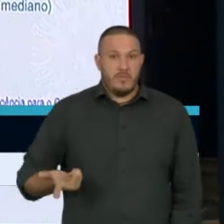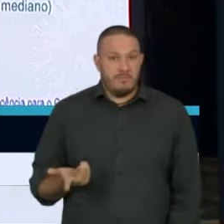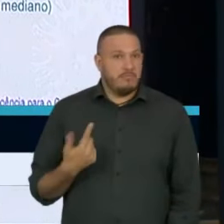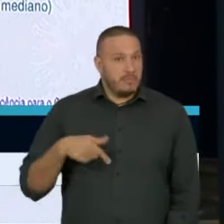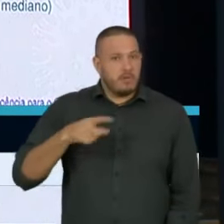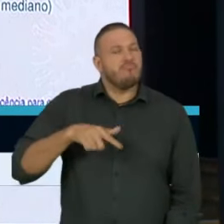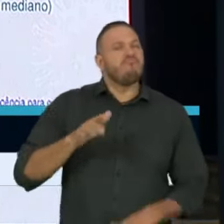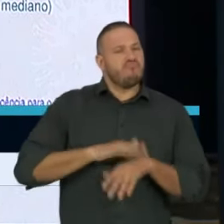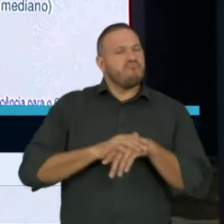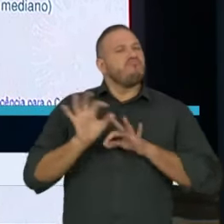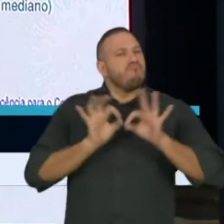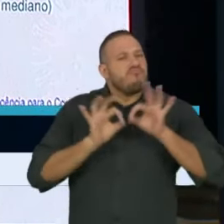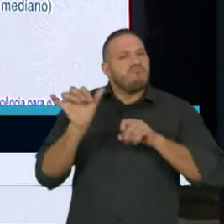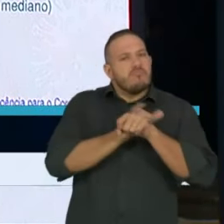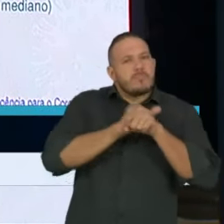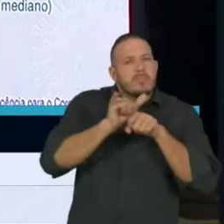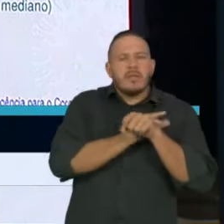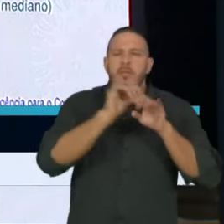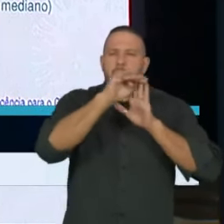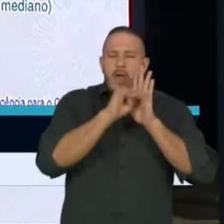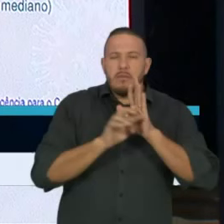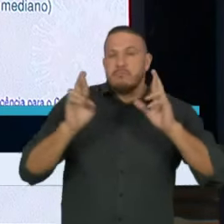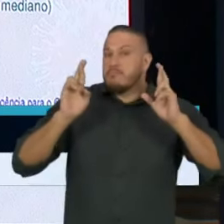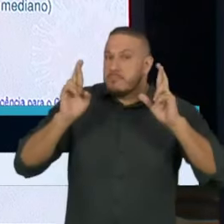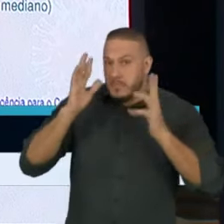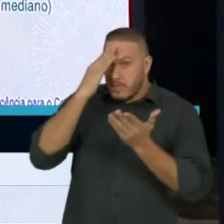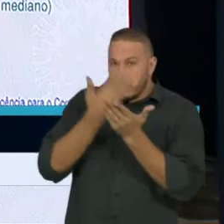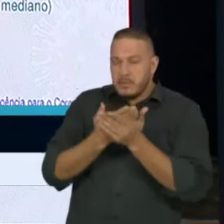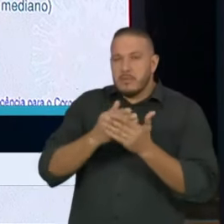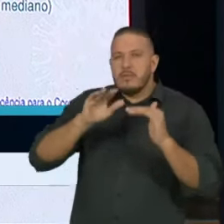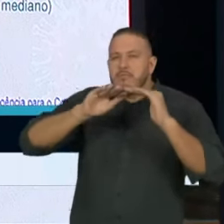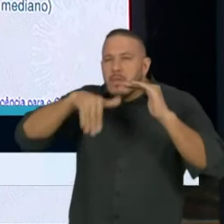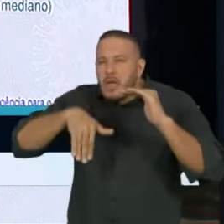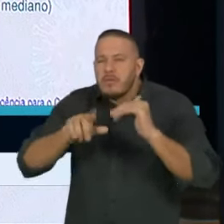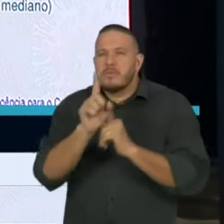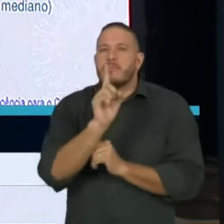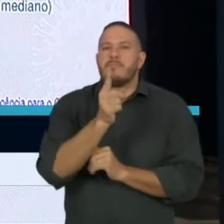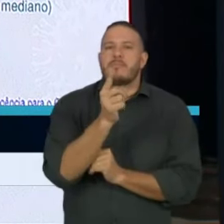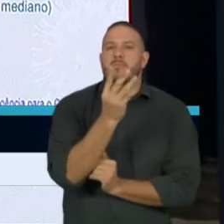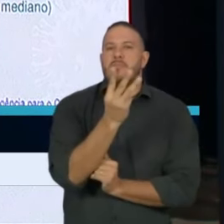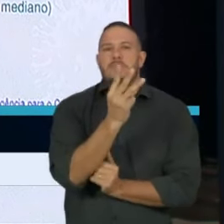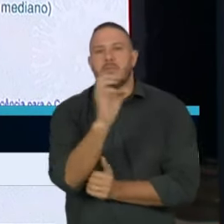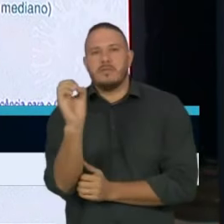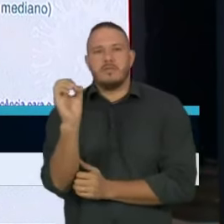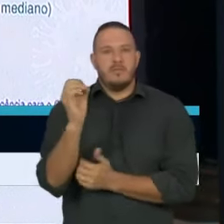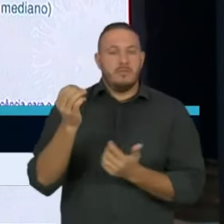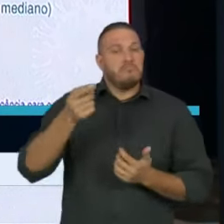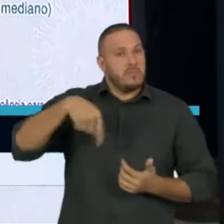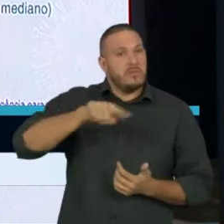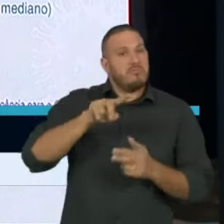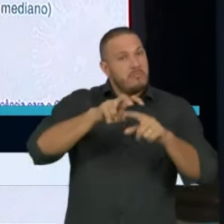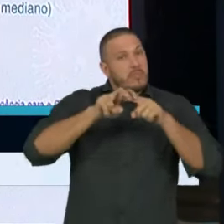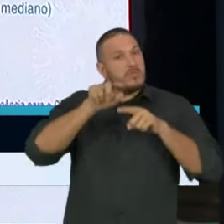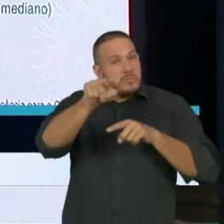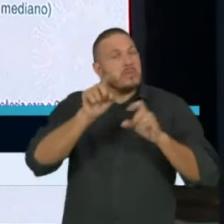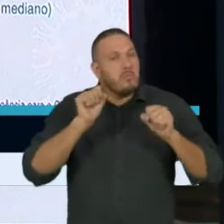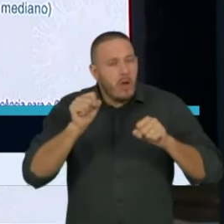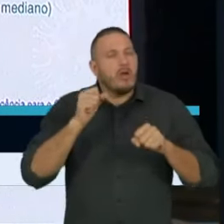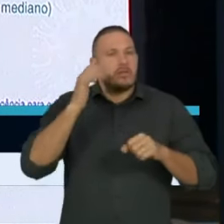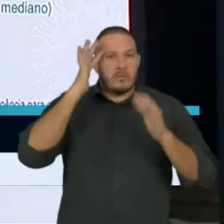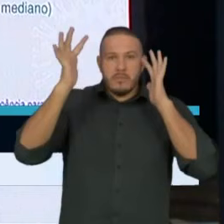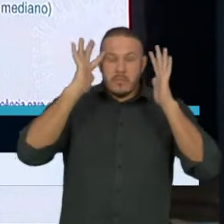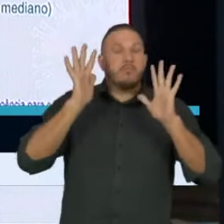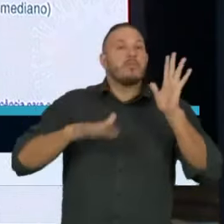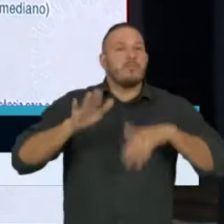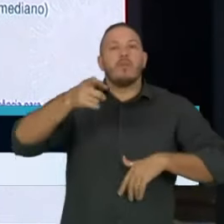Tomamos as medidas e esperamos chegar lá com menos de 1.300 óbitos. Então, com isso, vocês podem ter uma dimensão do